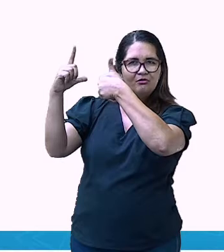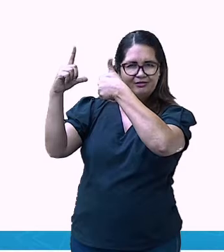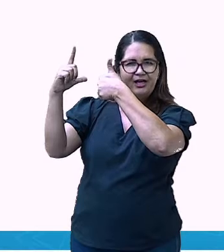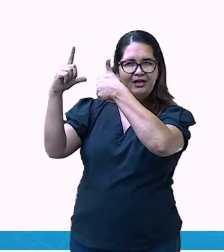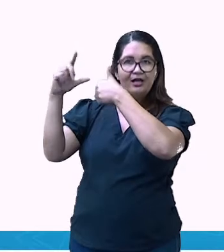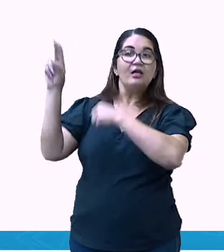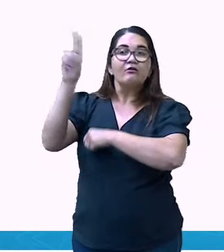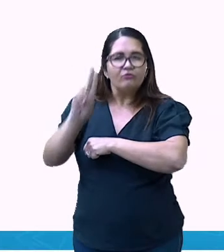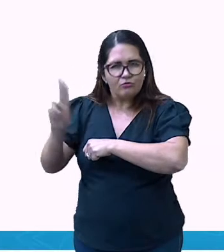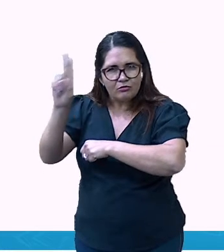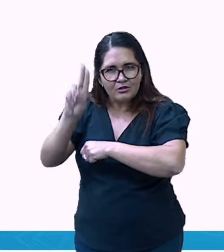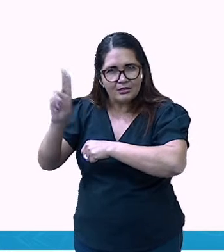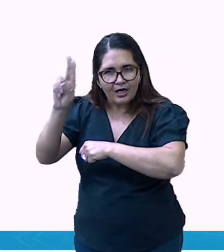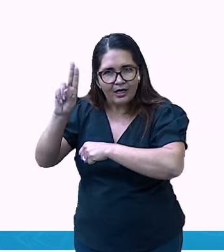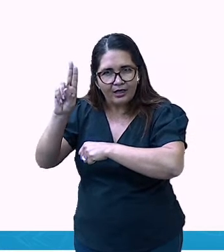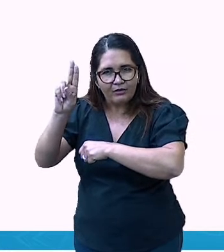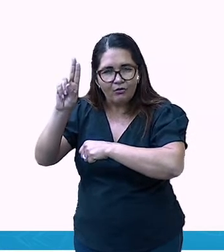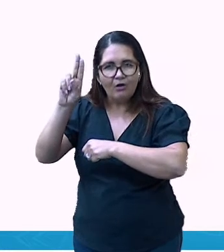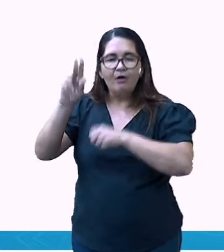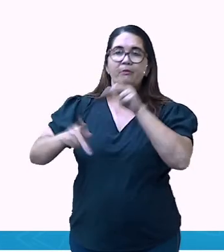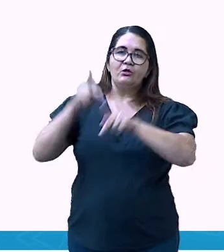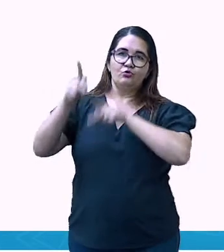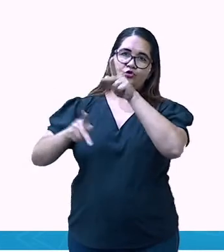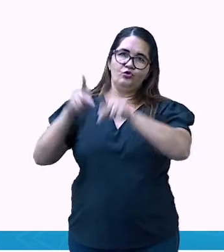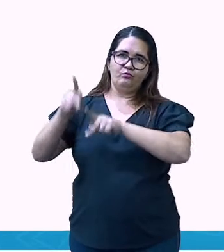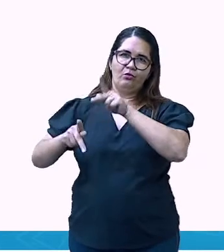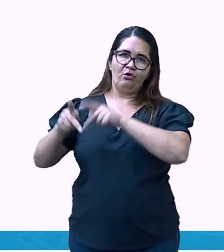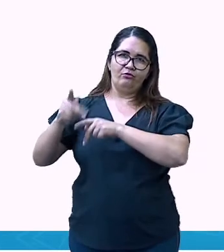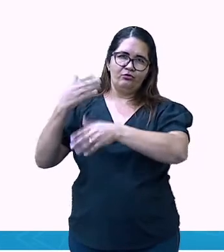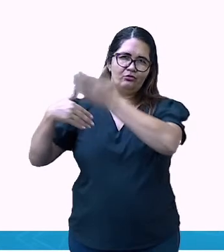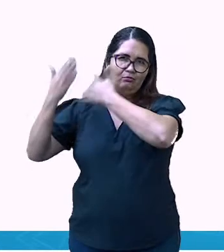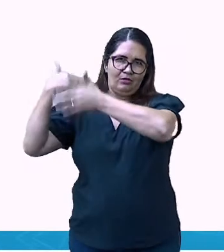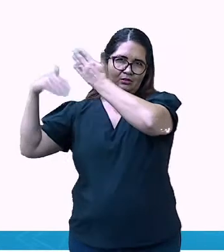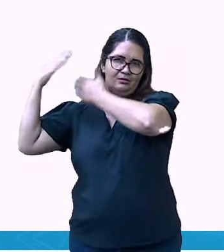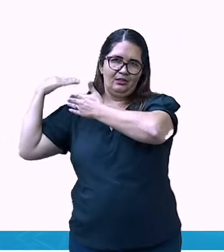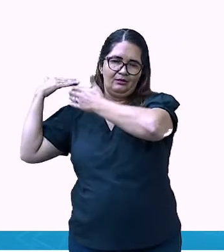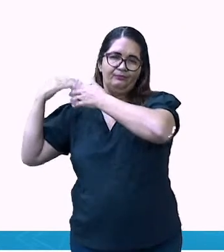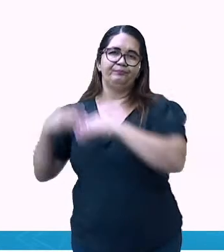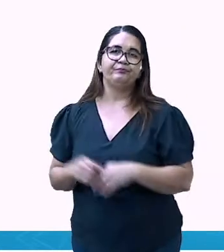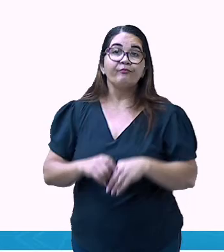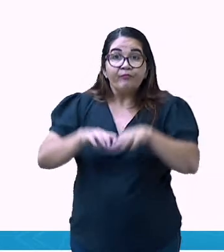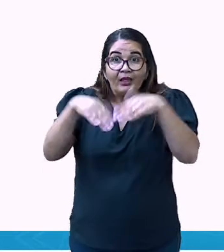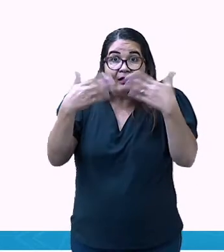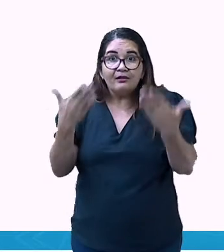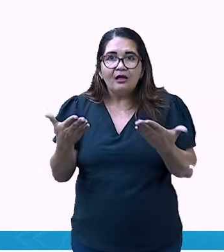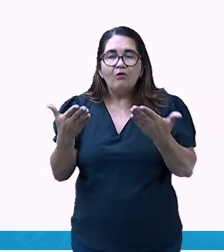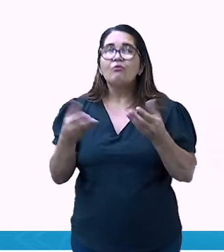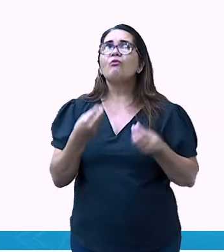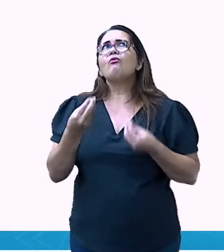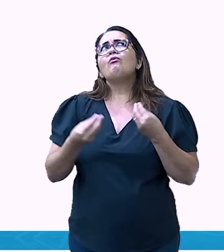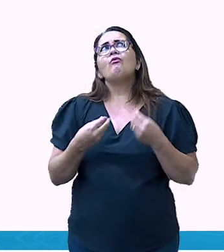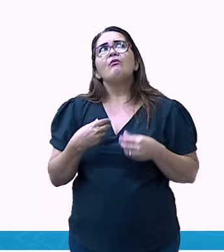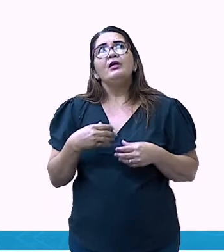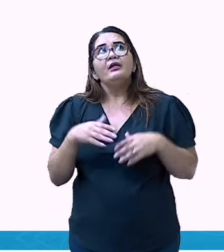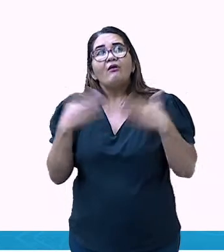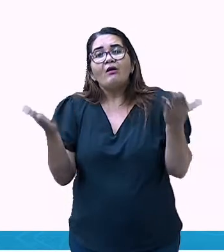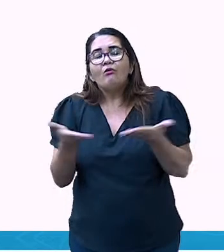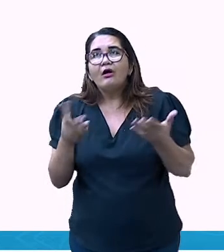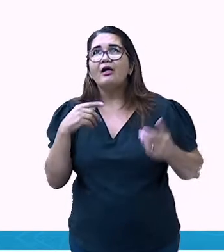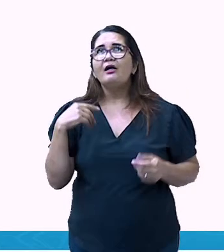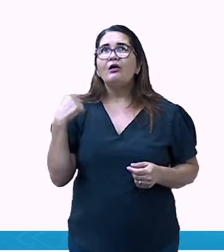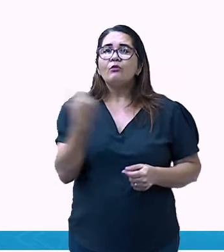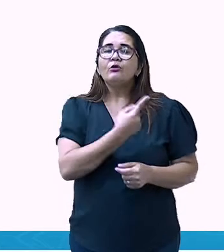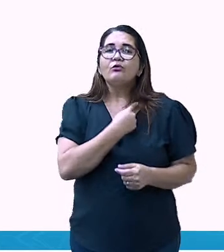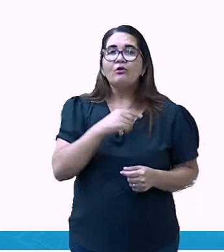importante esse instrumento de localização, o sol. Geralmente, quando a gente fala de instrumento, a gente